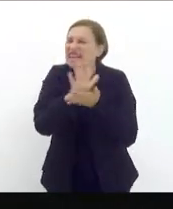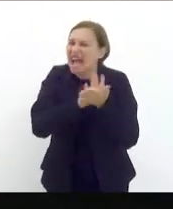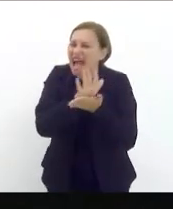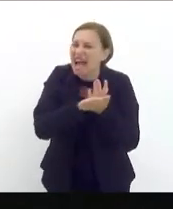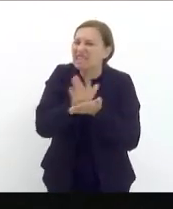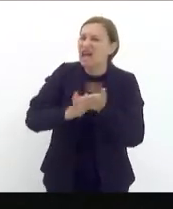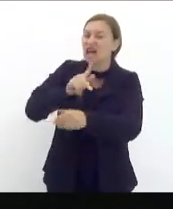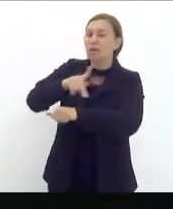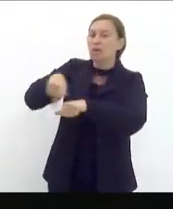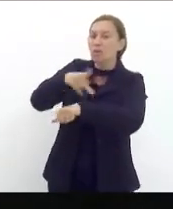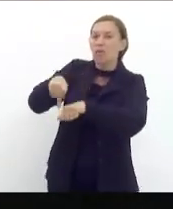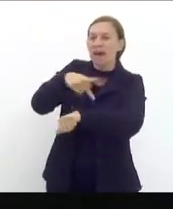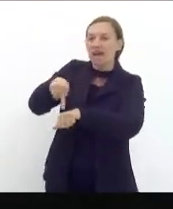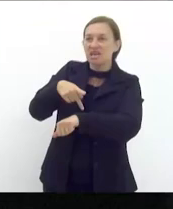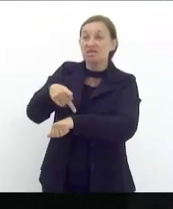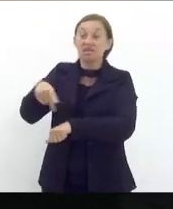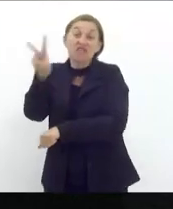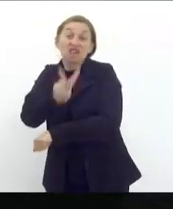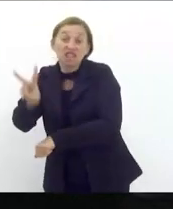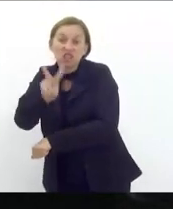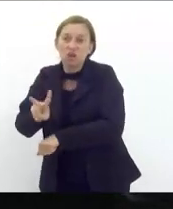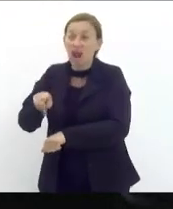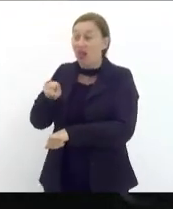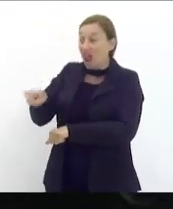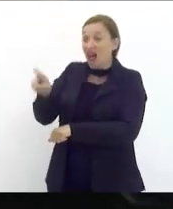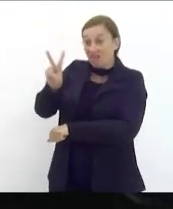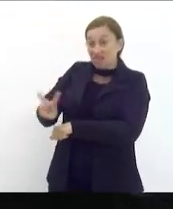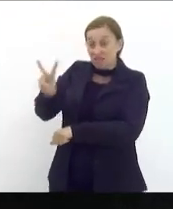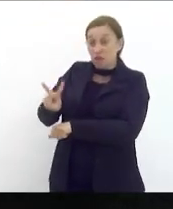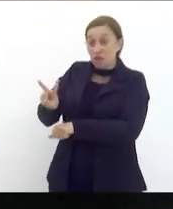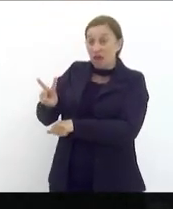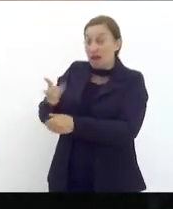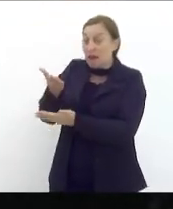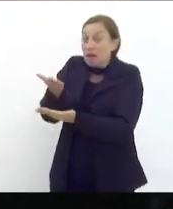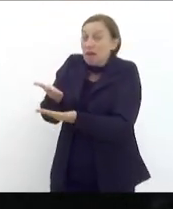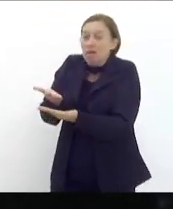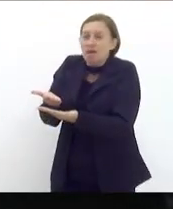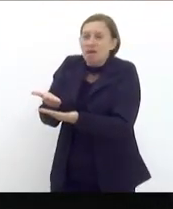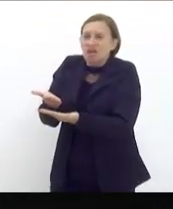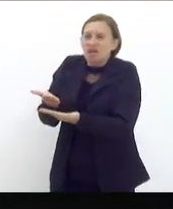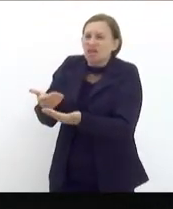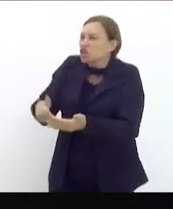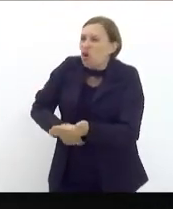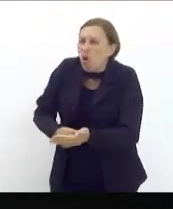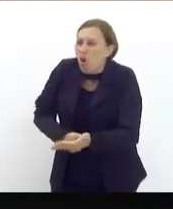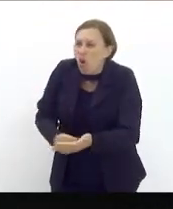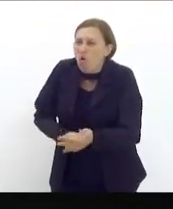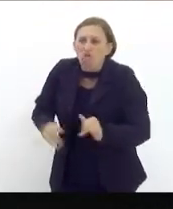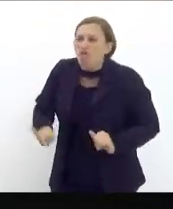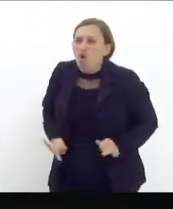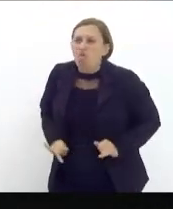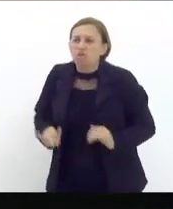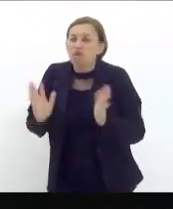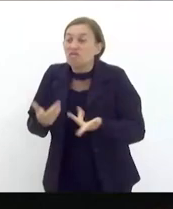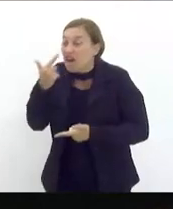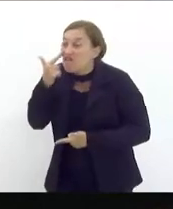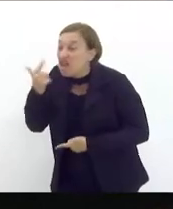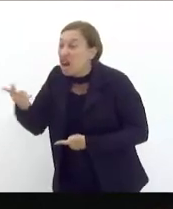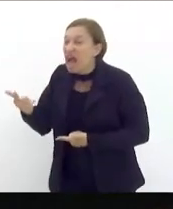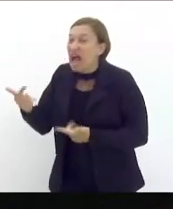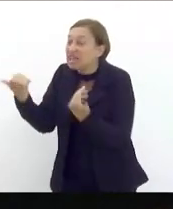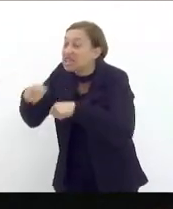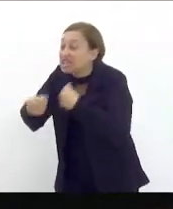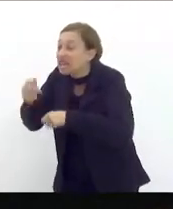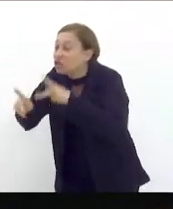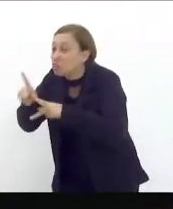da população naquele país a Venezuela deixou de existir vai lá na Venezuela hoje vai lá ver de perto a necessidade